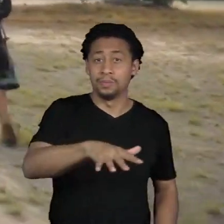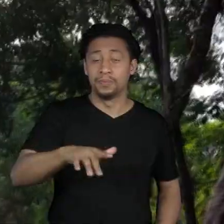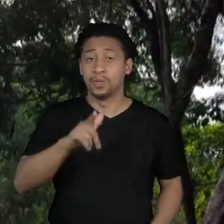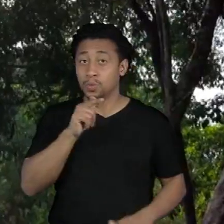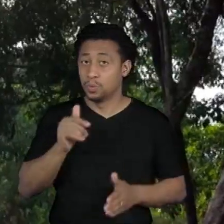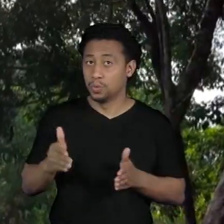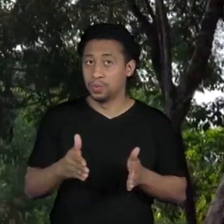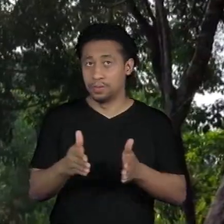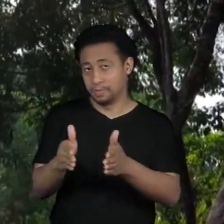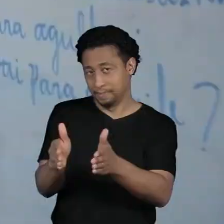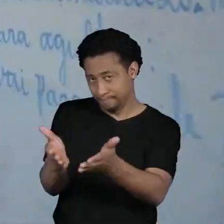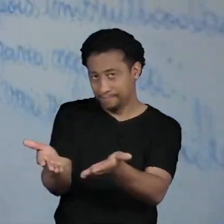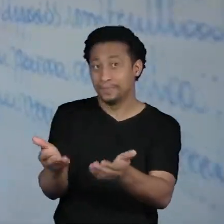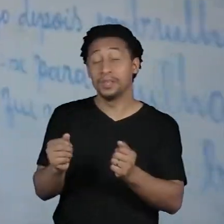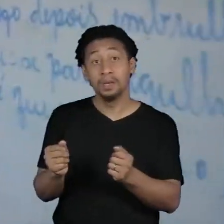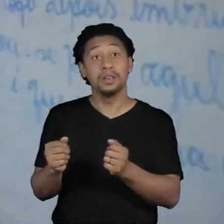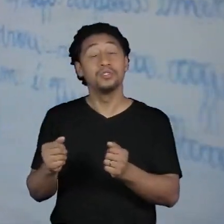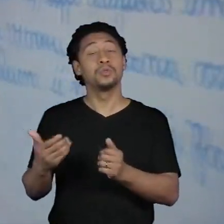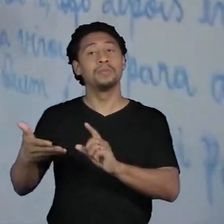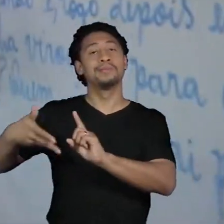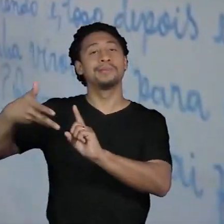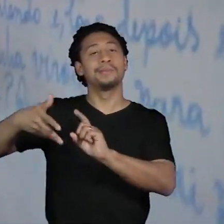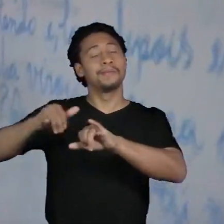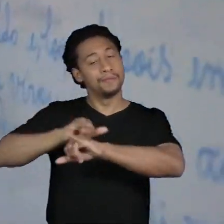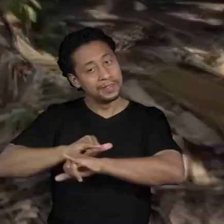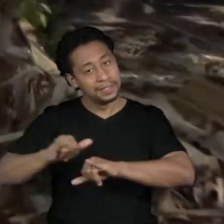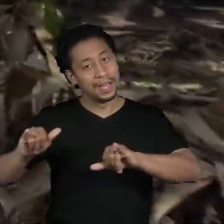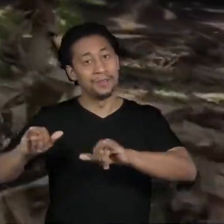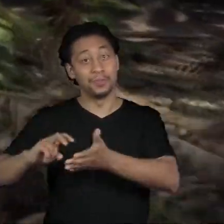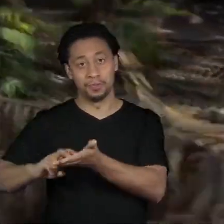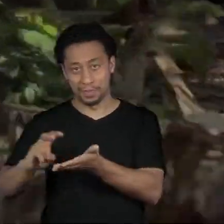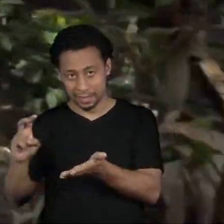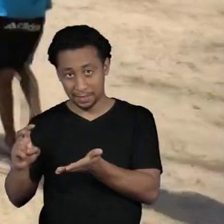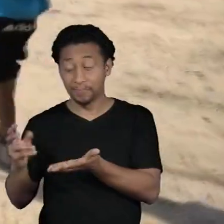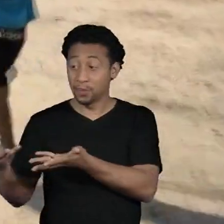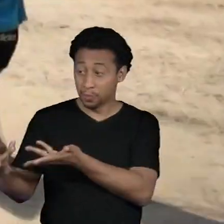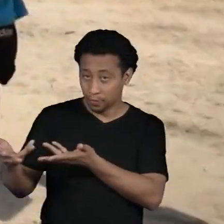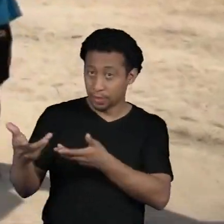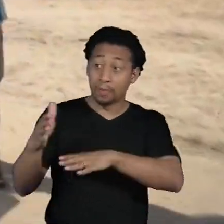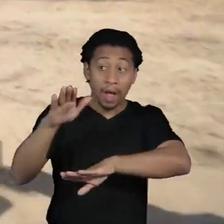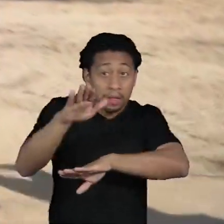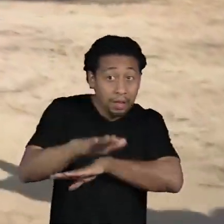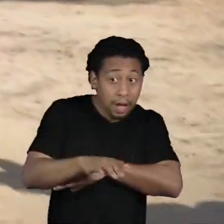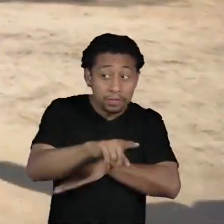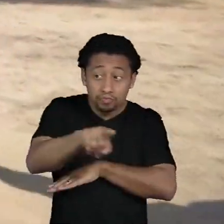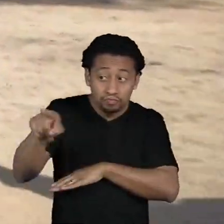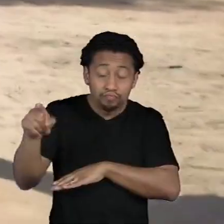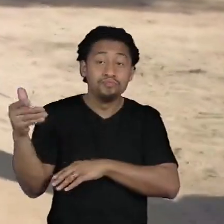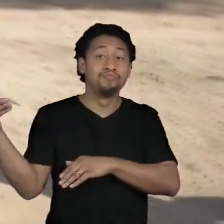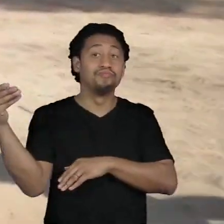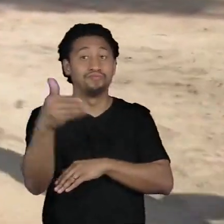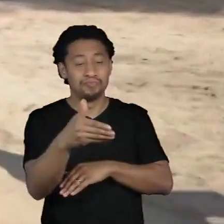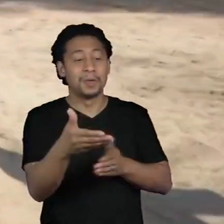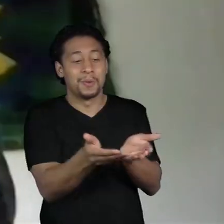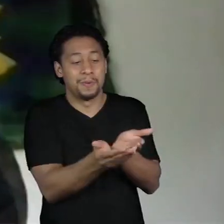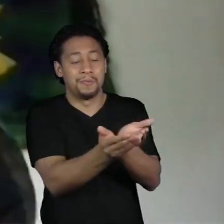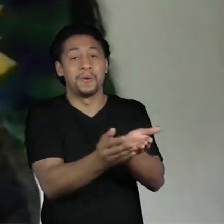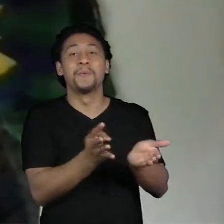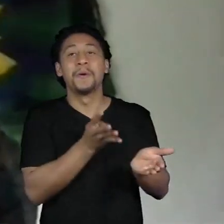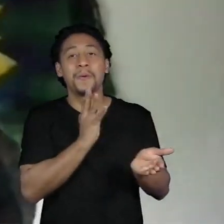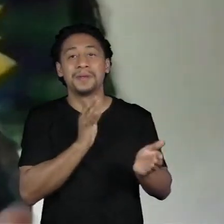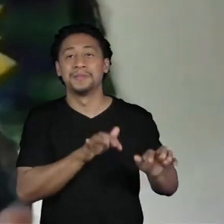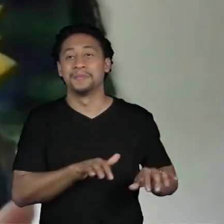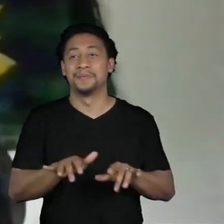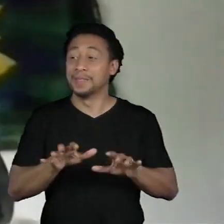então nós nos apresentávamos de manhã e convidávamos à tarde para todos virem até o barco conhecer o piano era